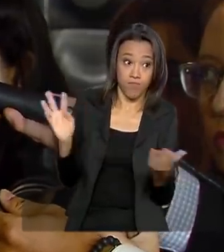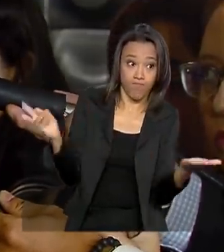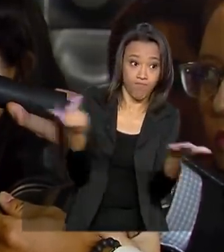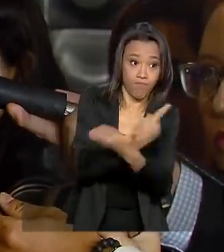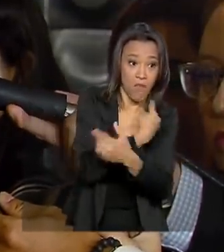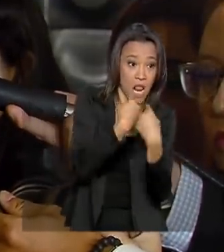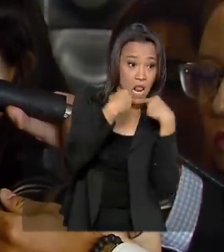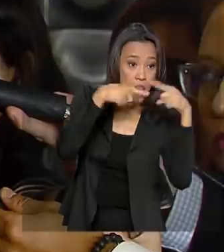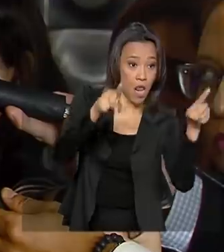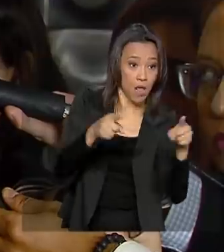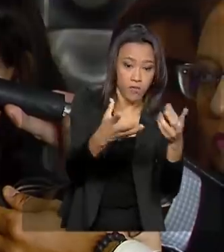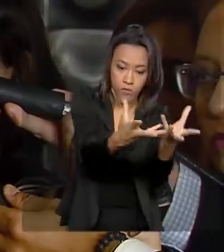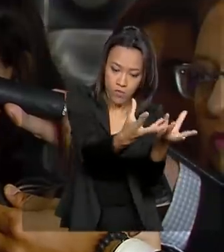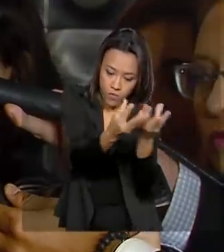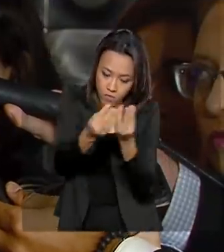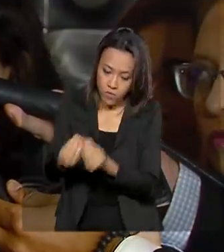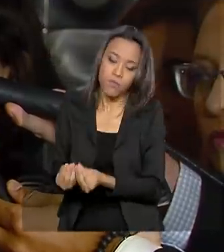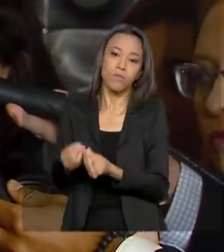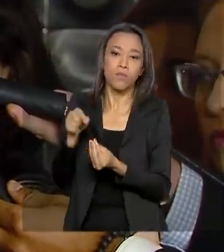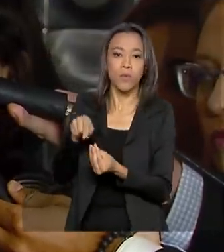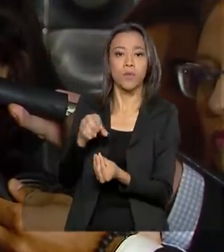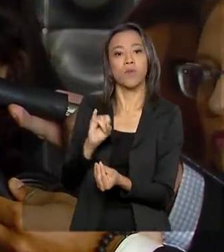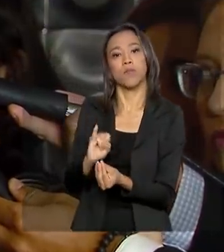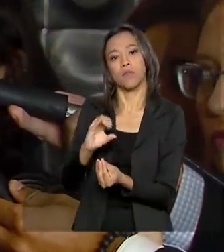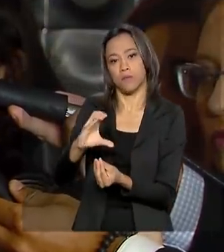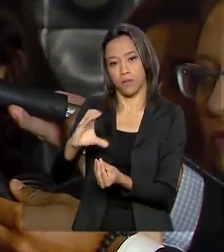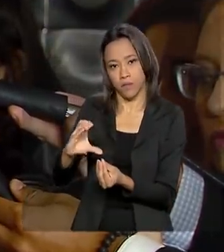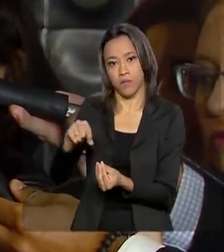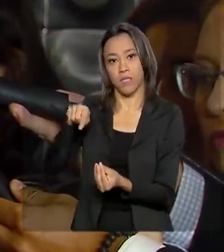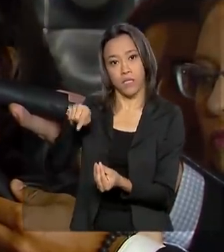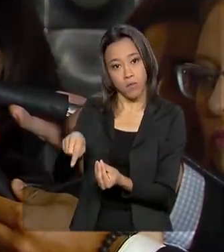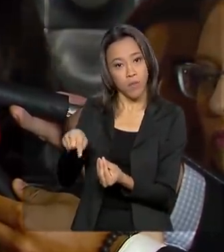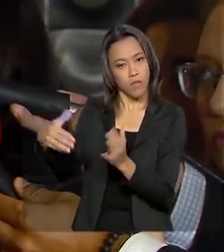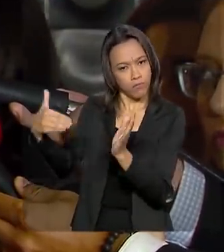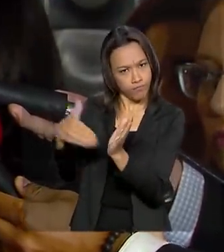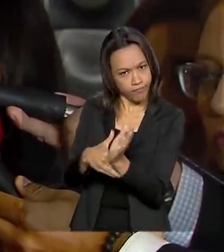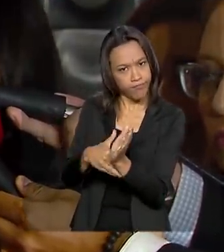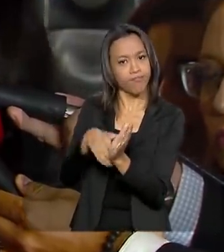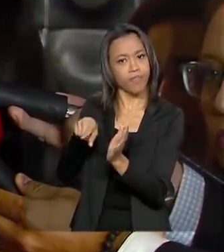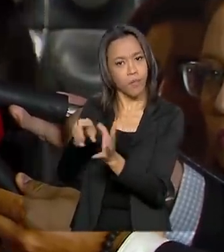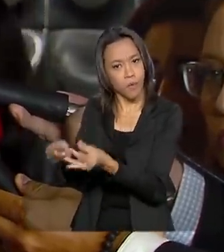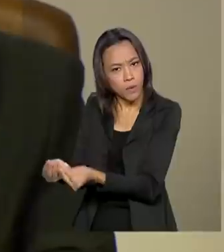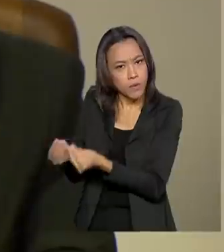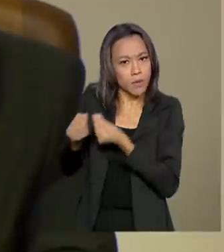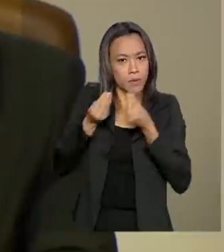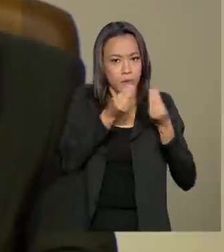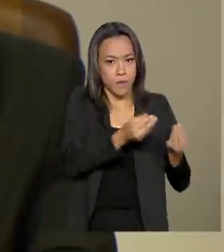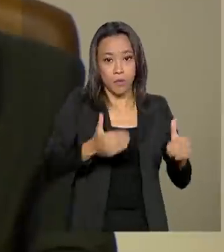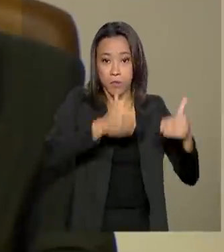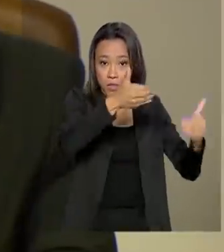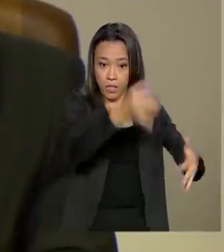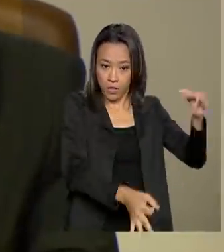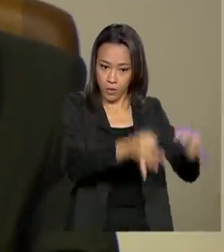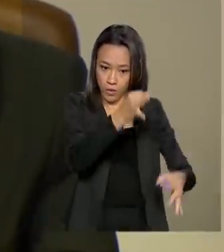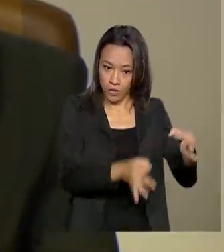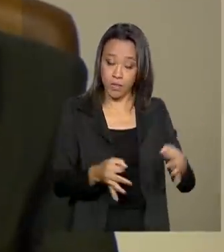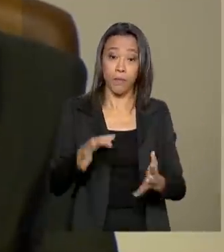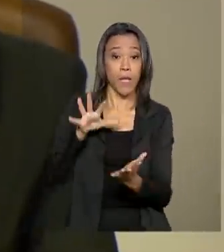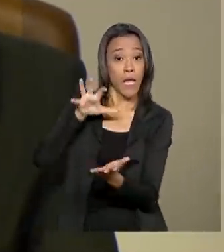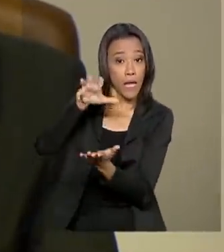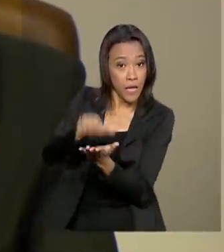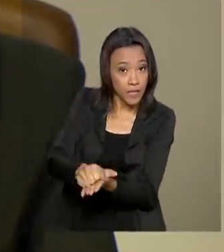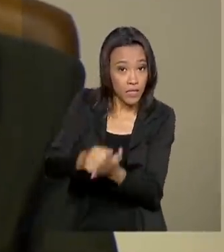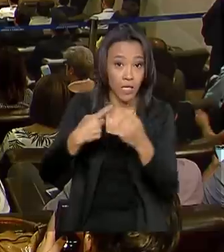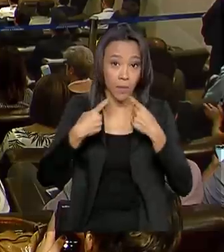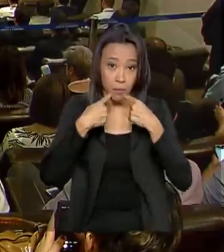Esse conteúdo é passado diretamente, confidencialmente, para o Ministério da Justiça. Registrada a denúncia, o Ministério da